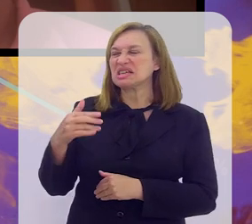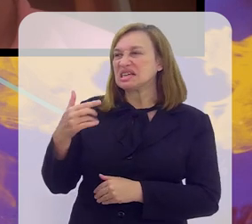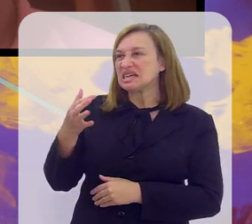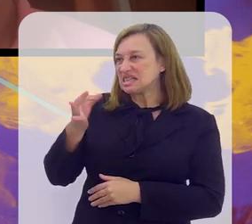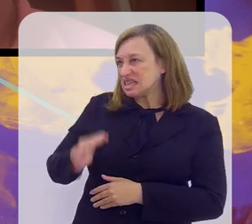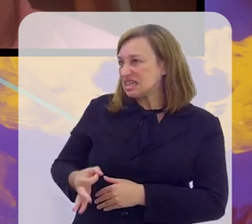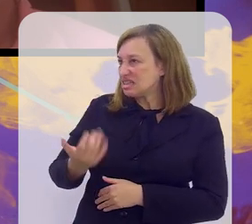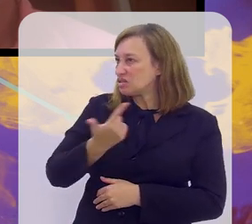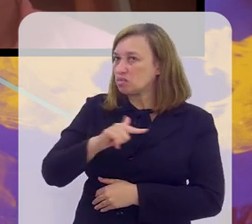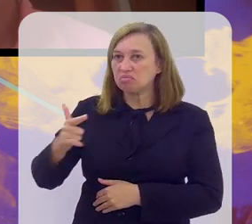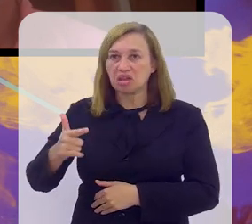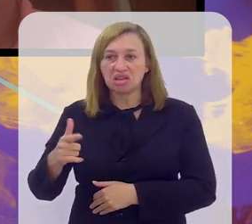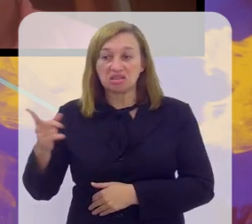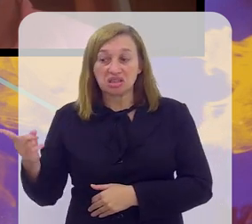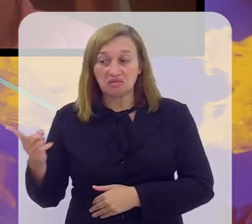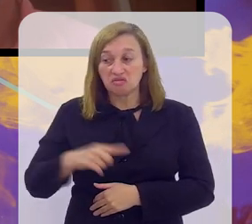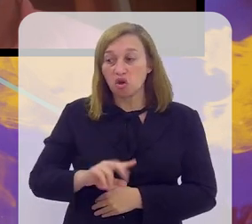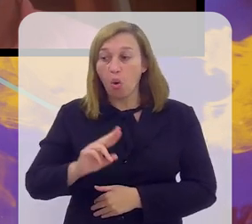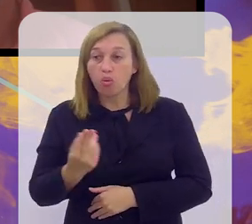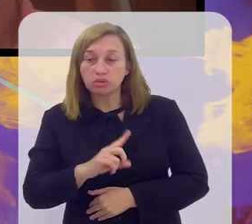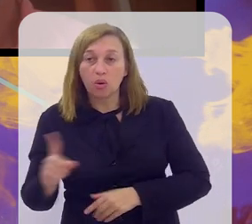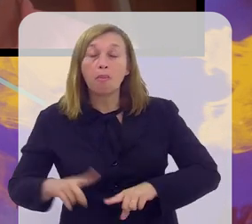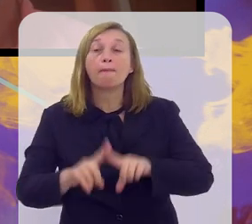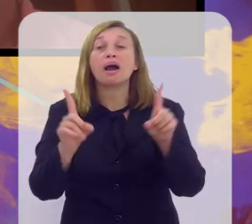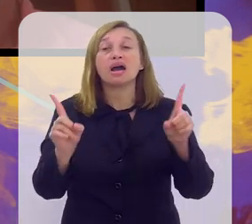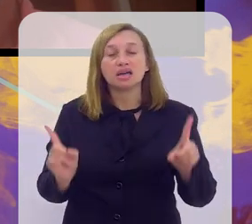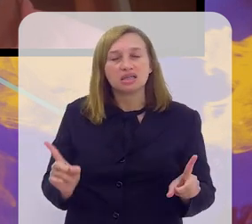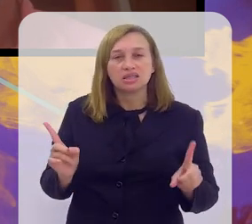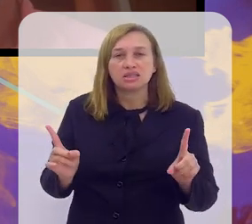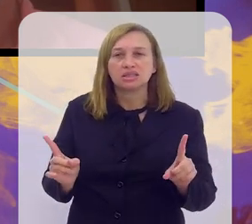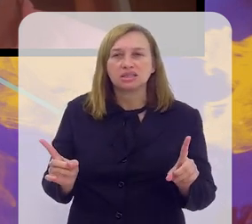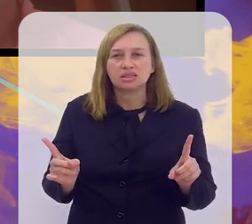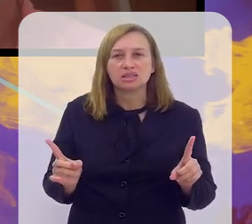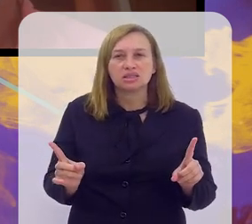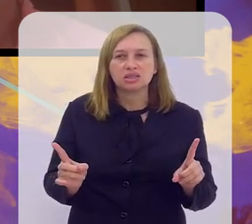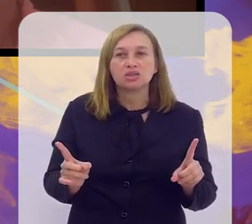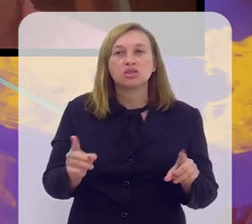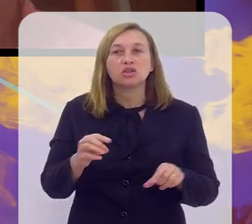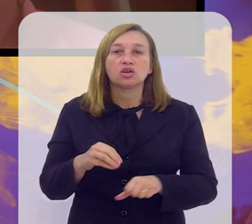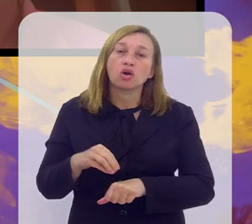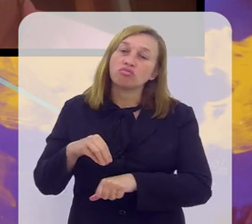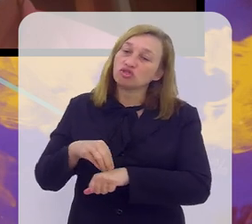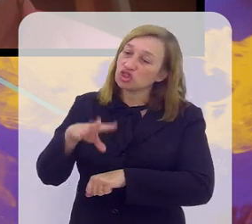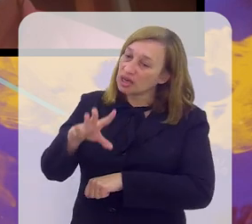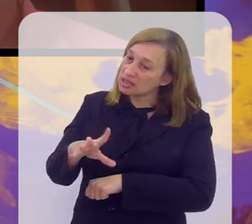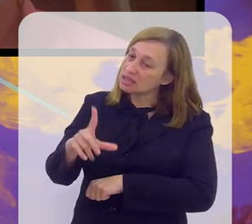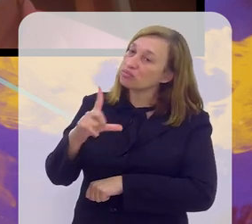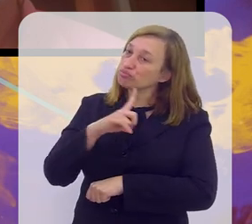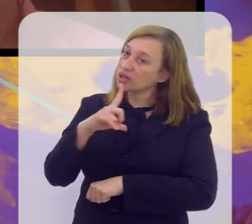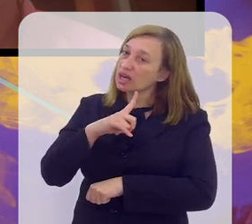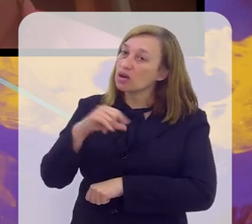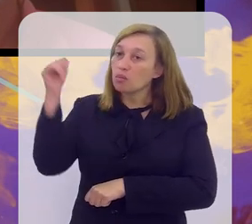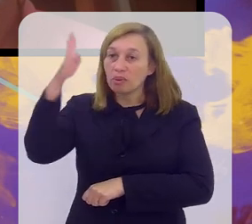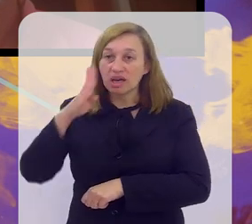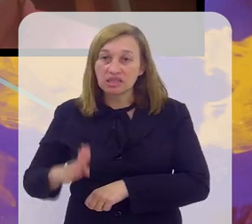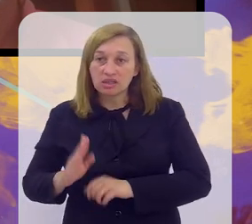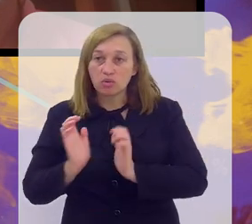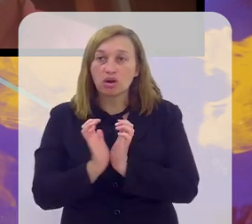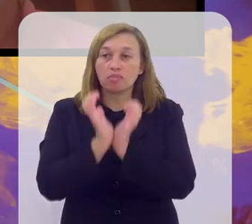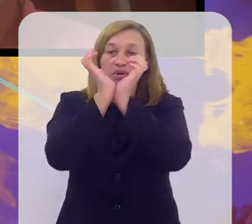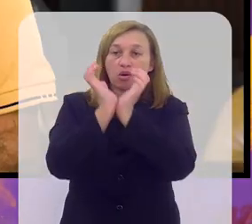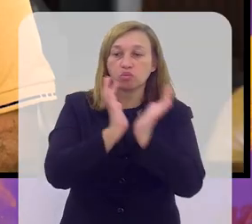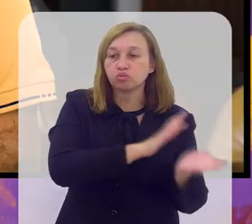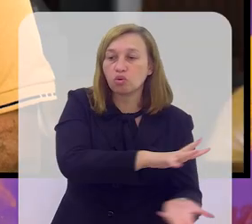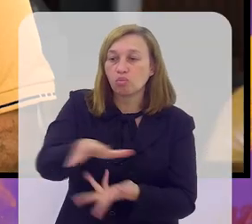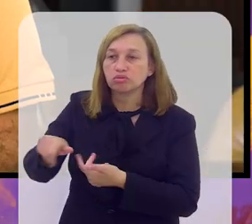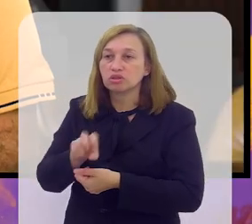Ancelotti, se o Ancelotti virá ou não, né? Mas, eu tenho um indicativo. O Brasil, quando foi campeão